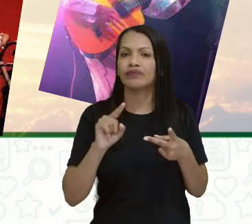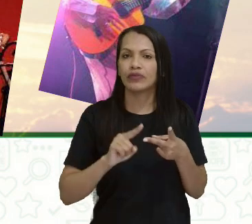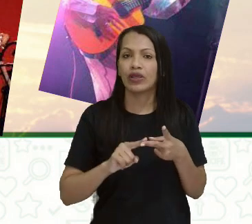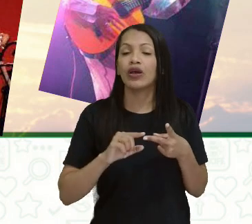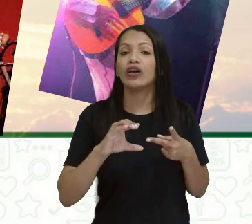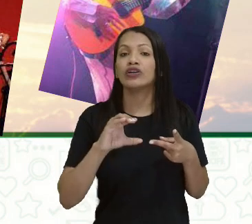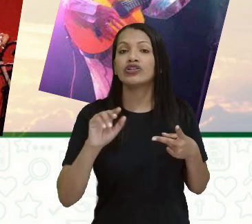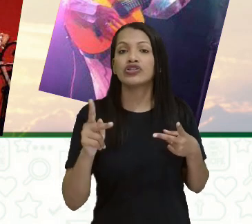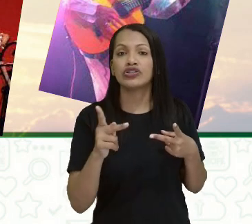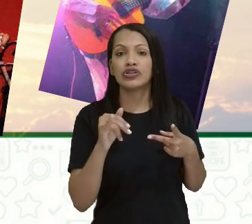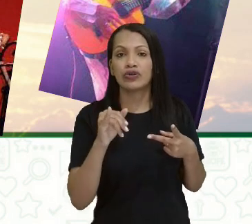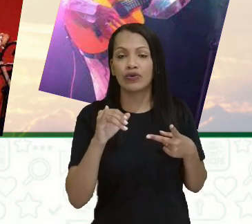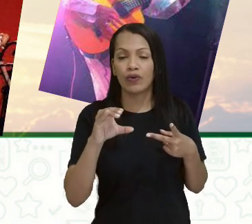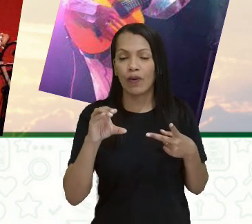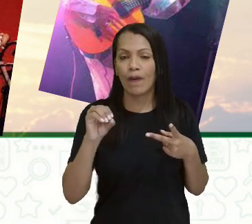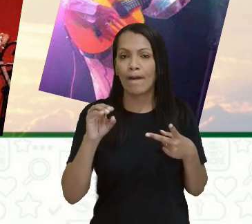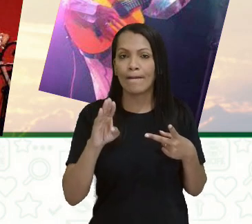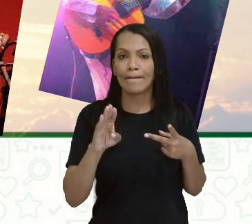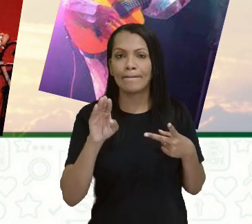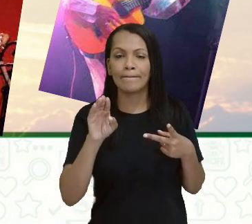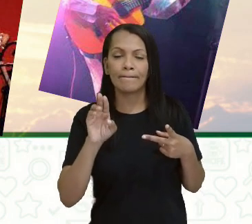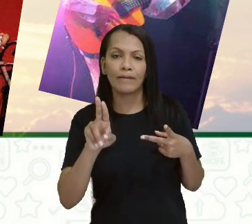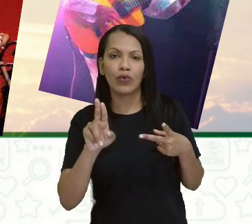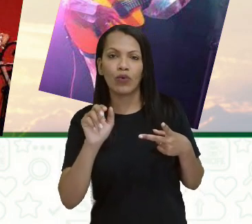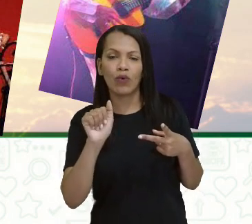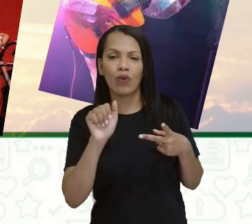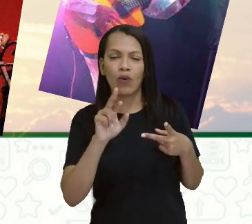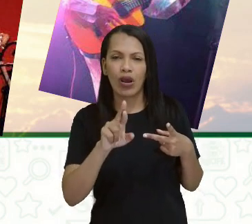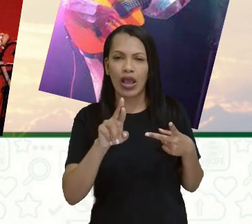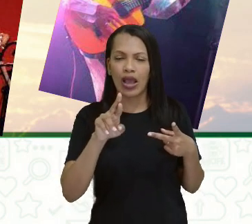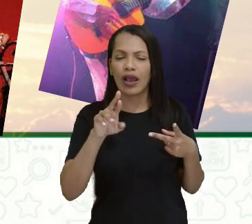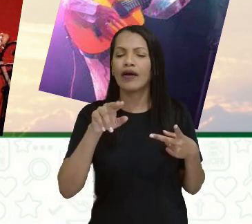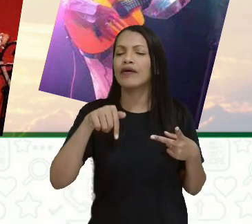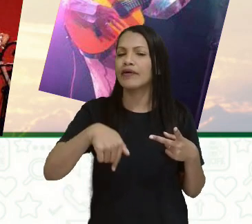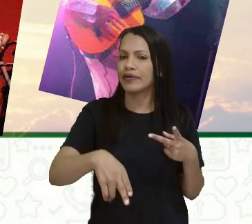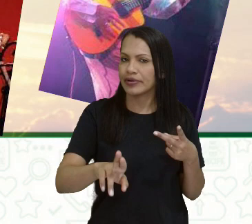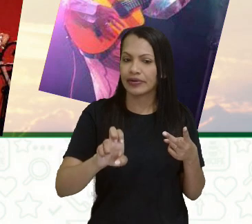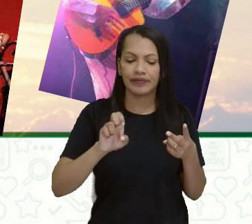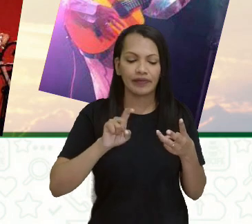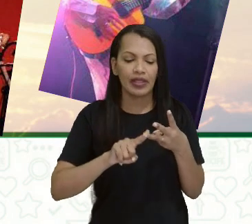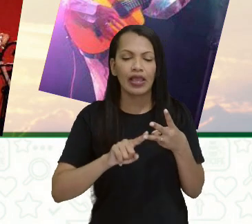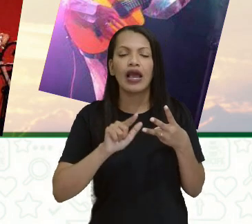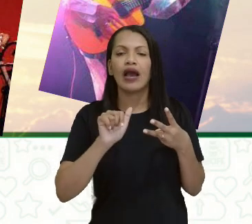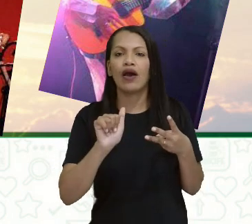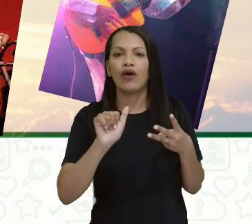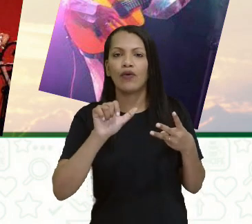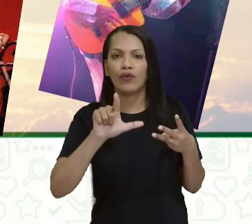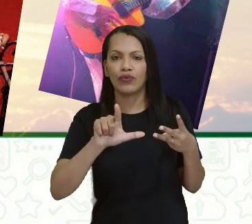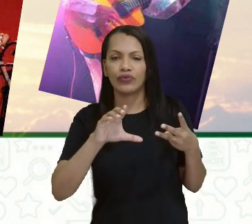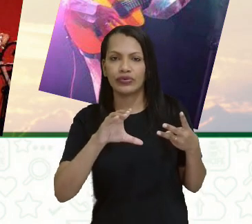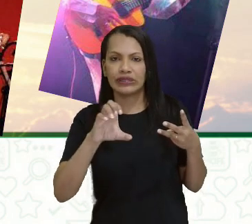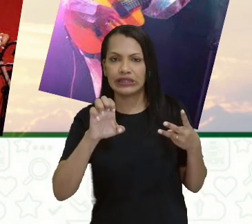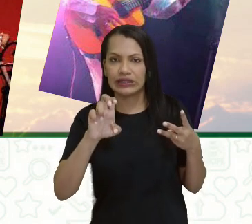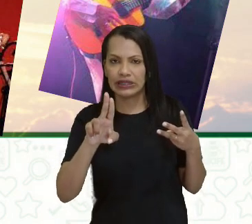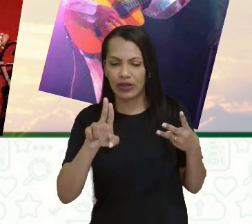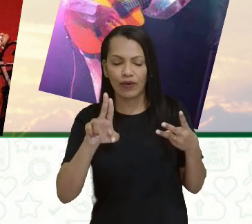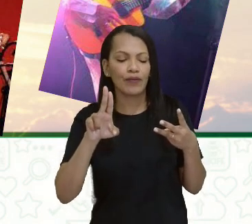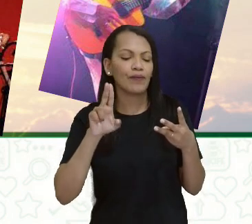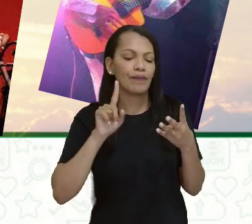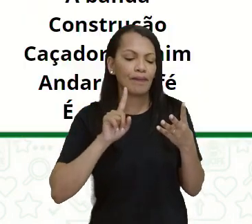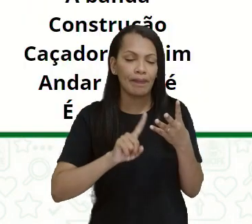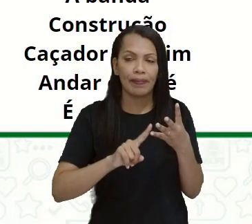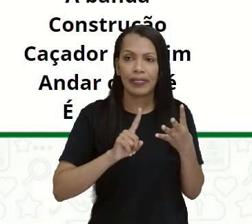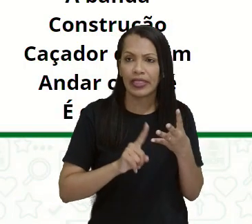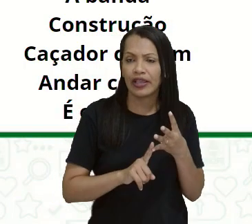Buarque, e outros, o Alceu Valença ali, Zé Ramalho. Então, Geraldo